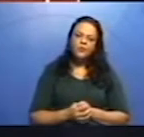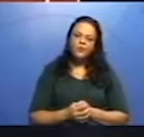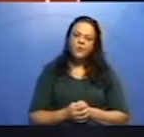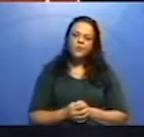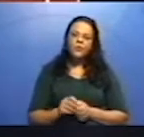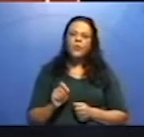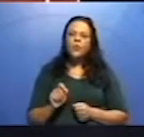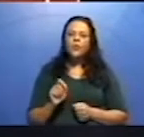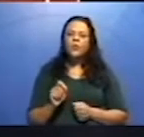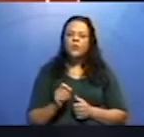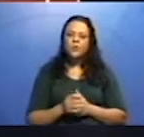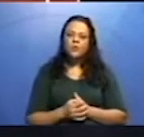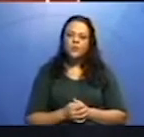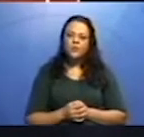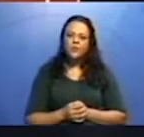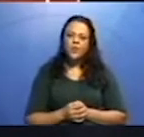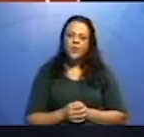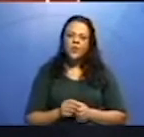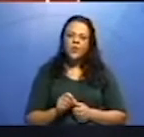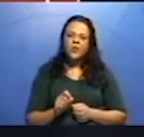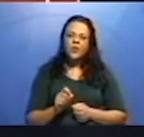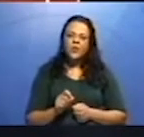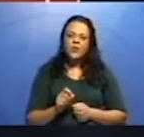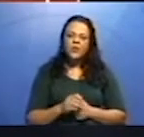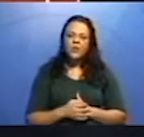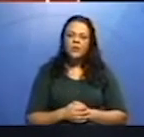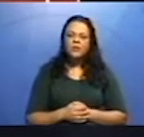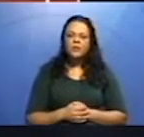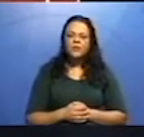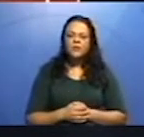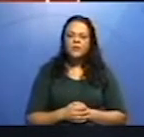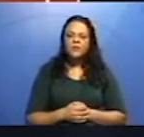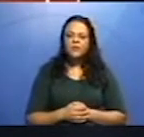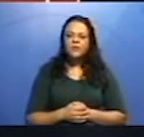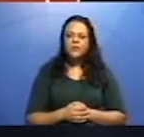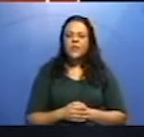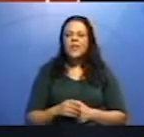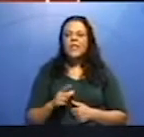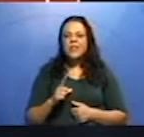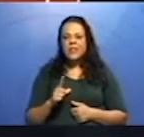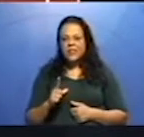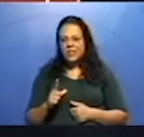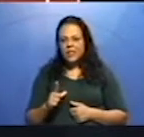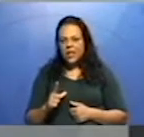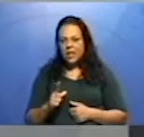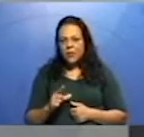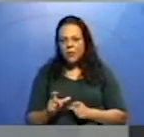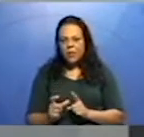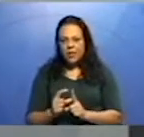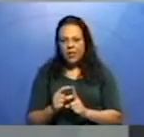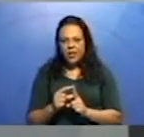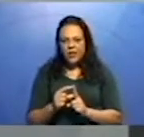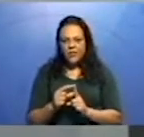o seguinte. Orações sindéticas. Sim, sim. Elas possuem conjunções.